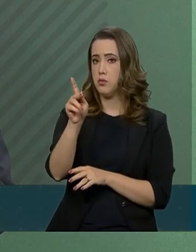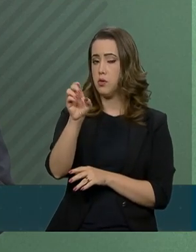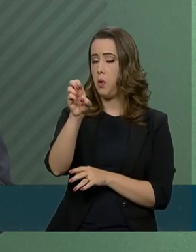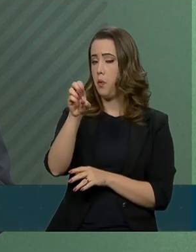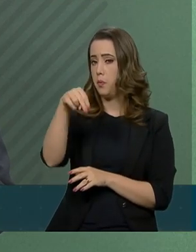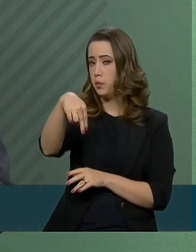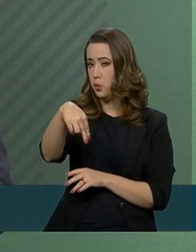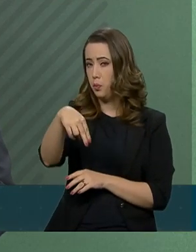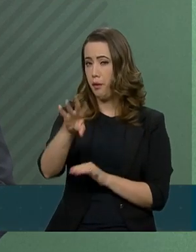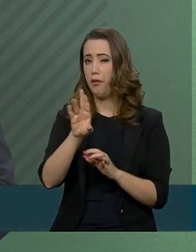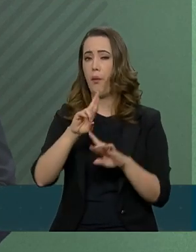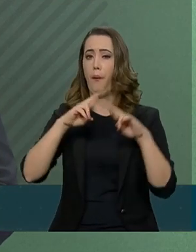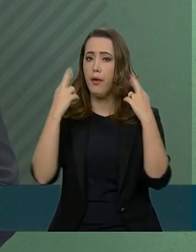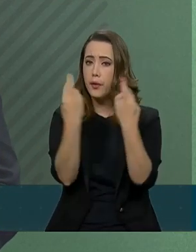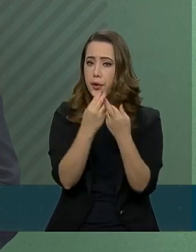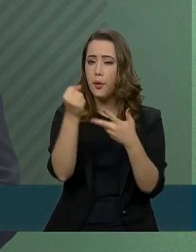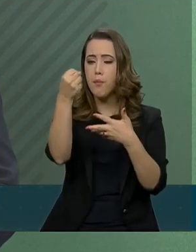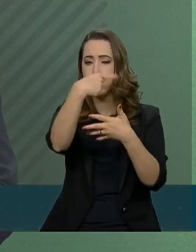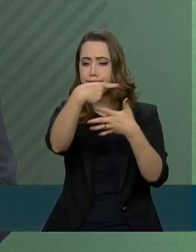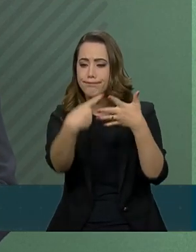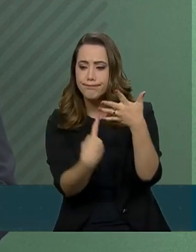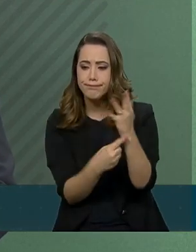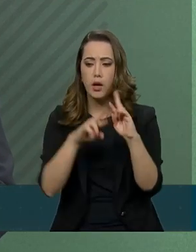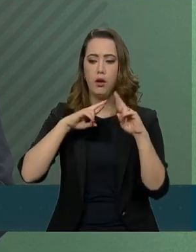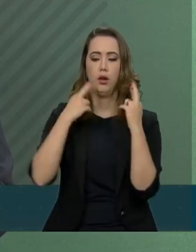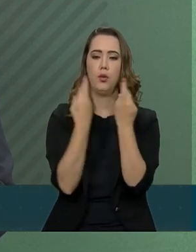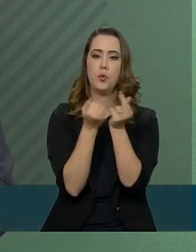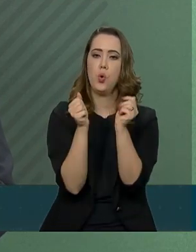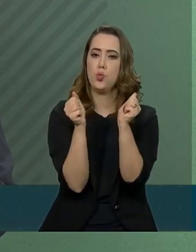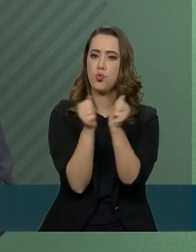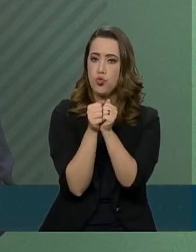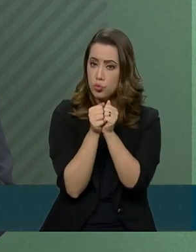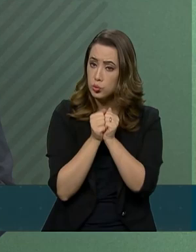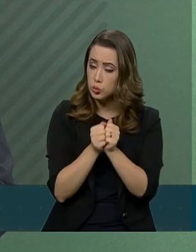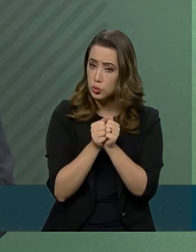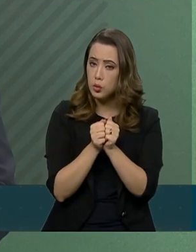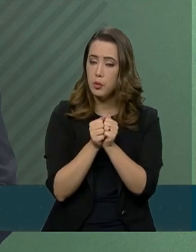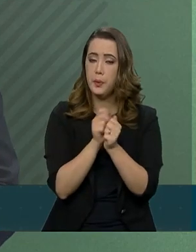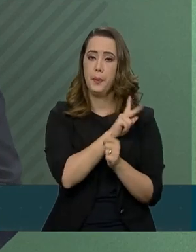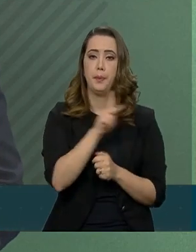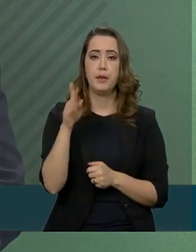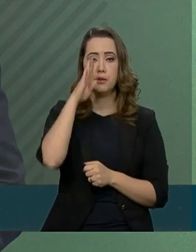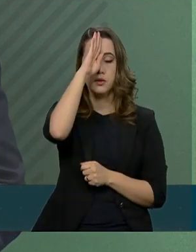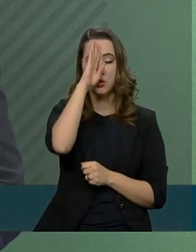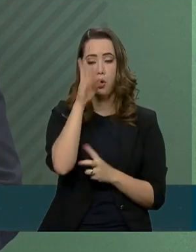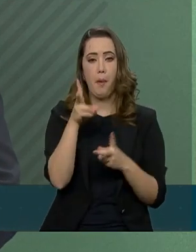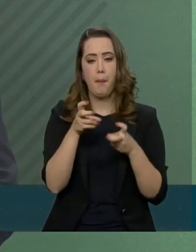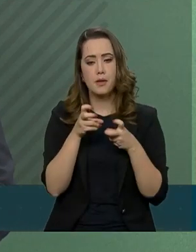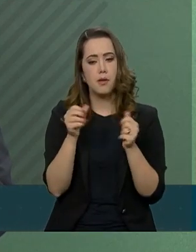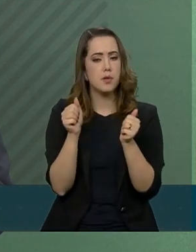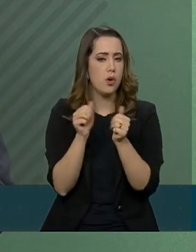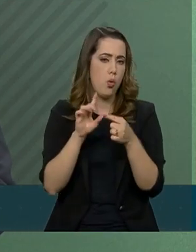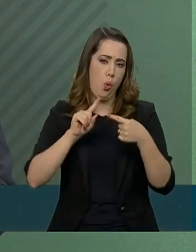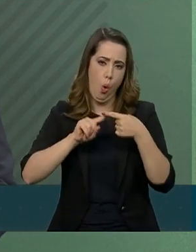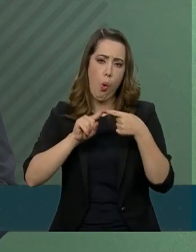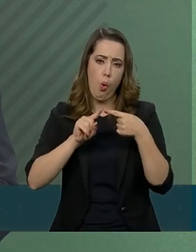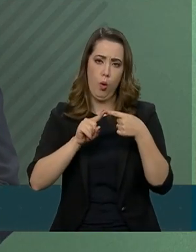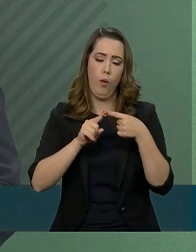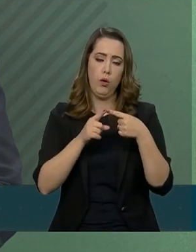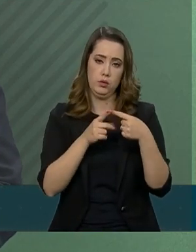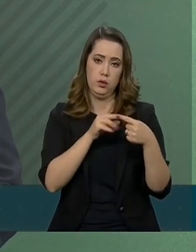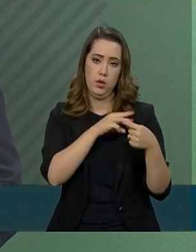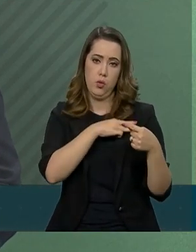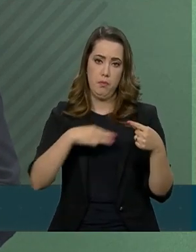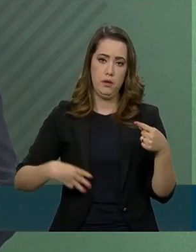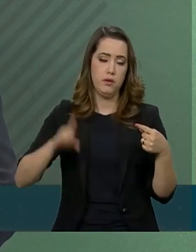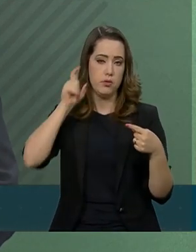Fabiano Bordinho. O presidente associa-se à percepção do seu ministro, o ministro Moro, a